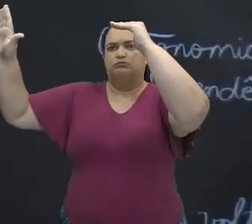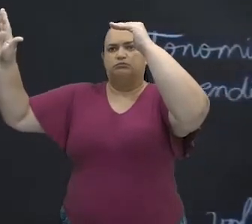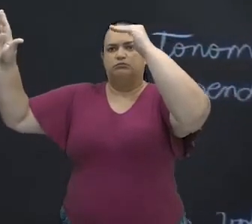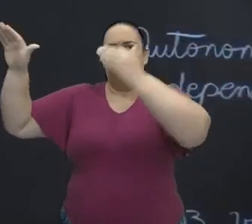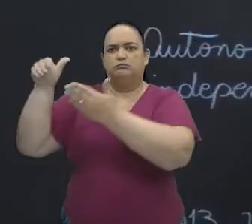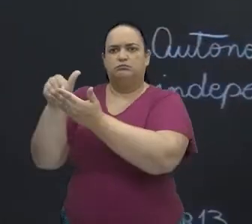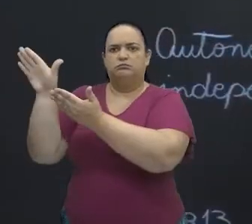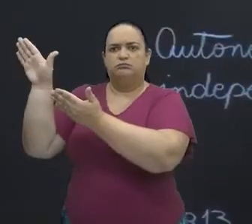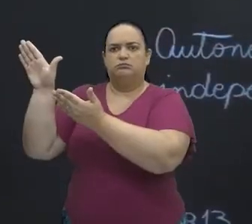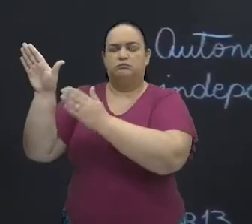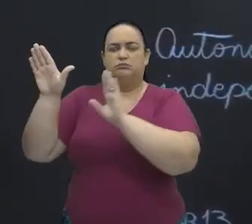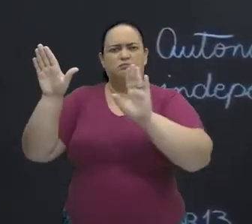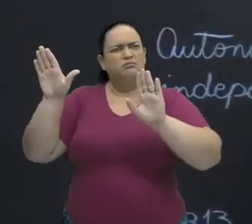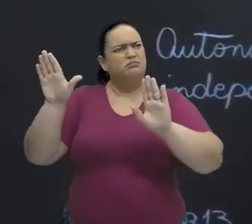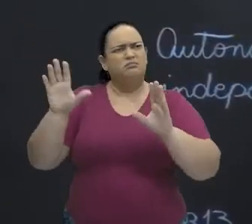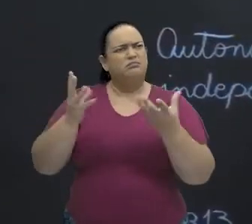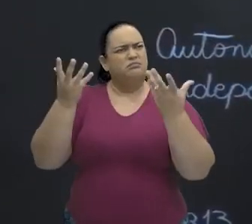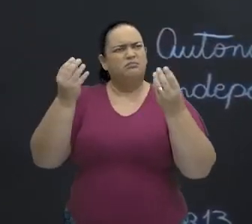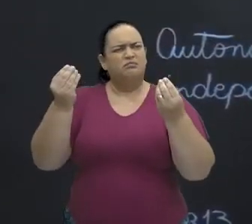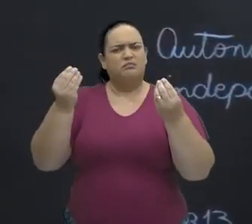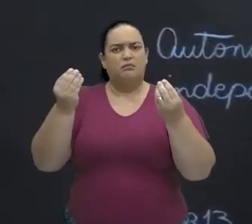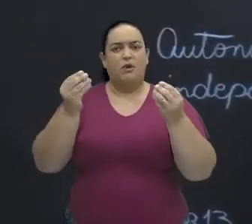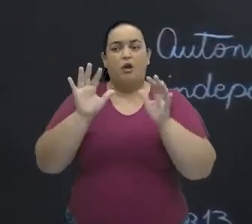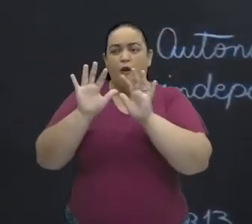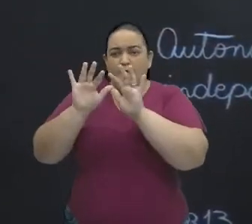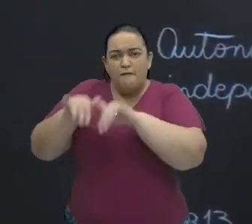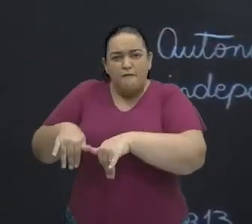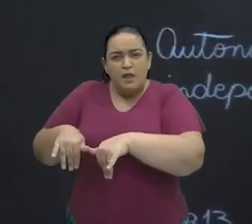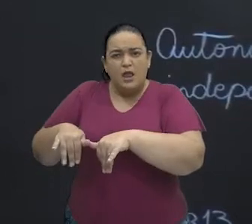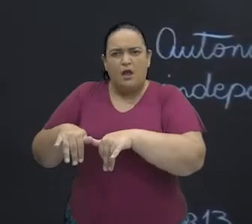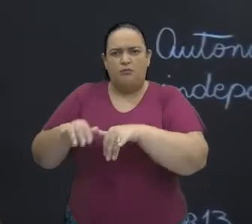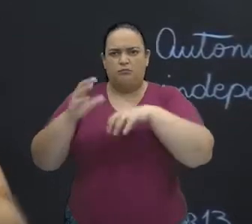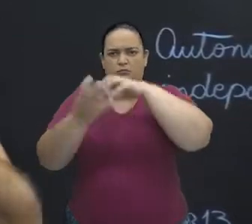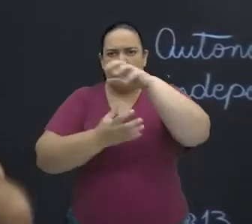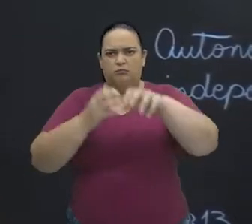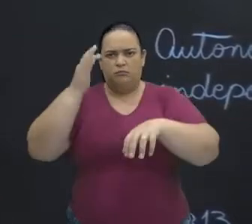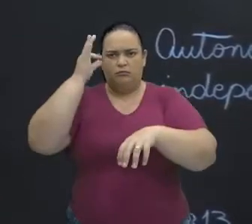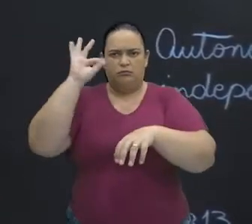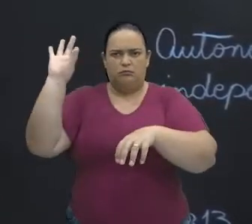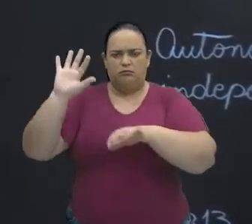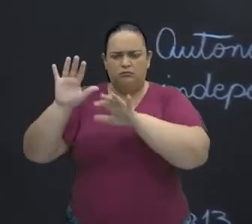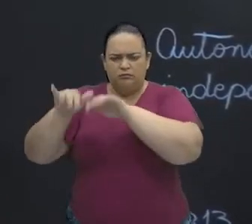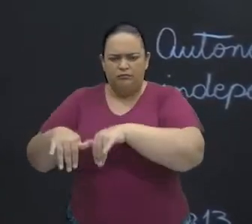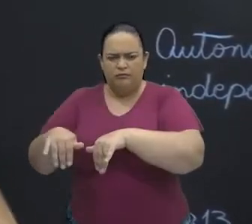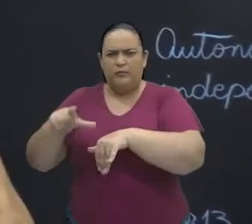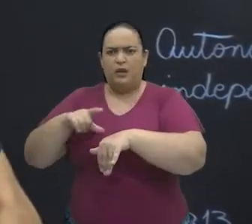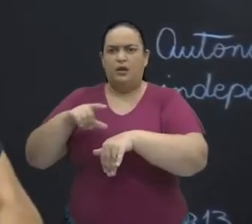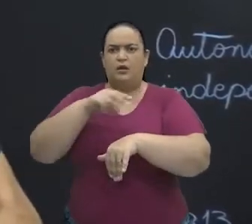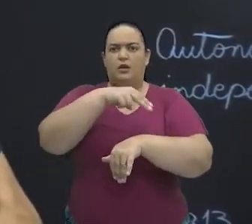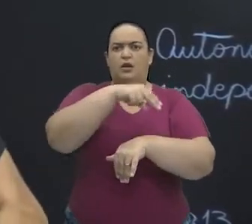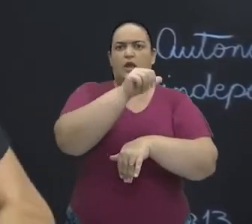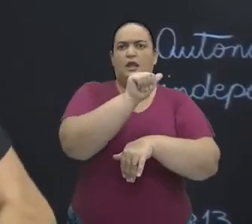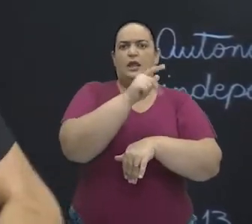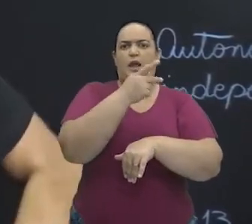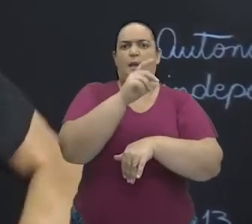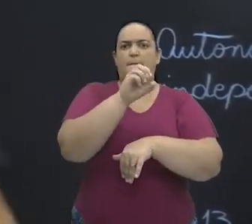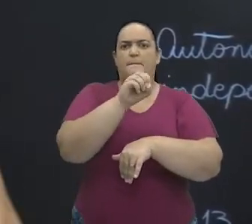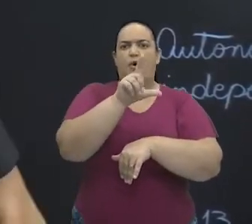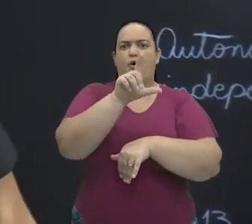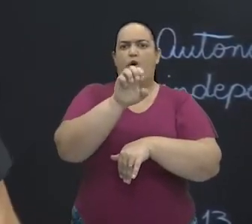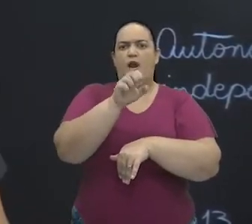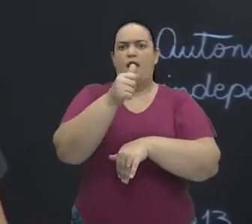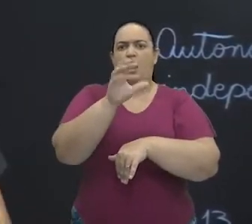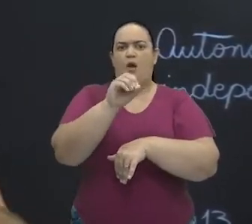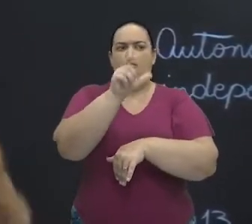final da Revolução Francesa, Napoleão Bonaparte, ele se coroa imperador e inicia